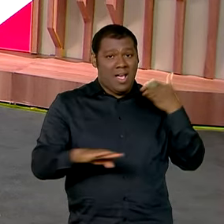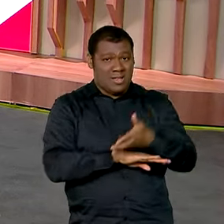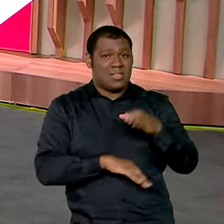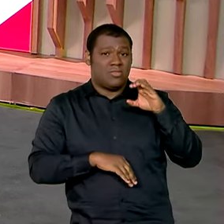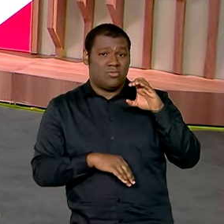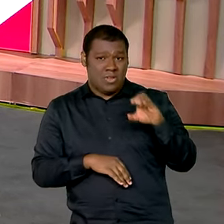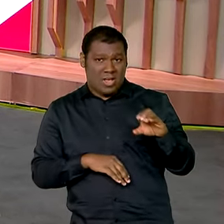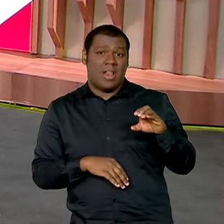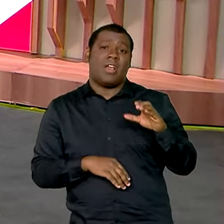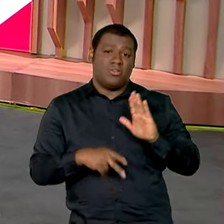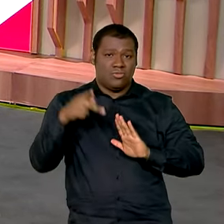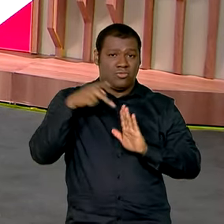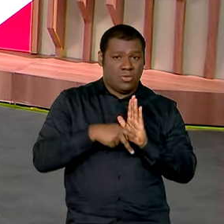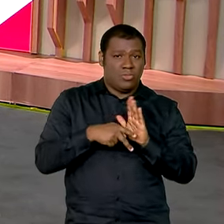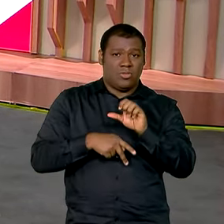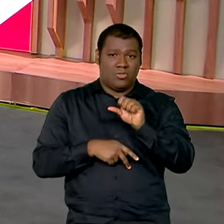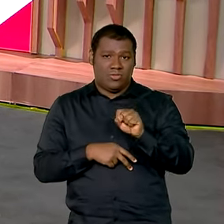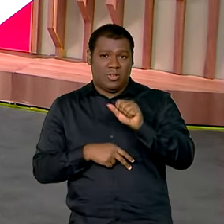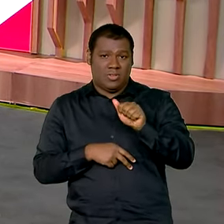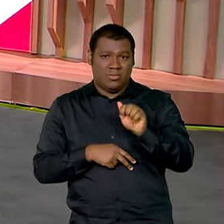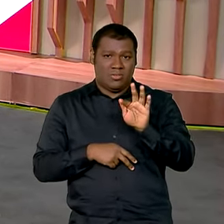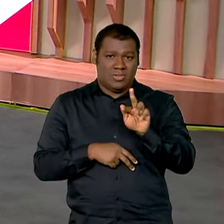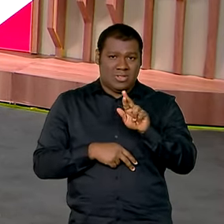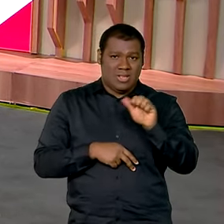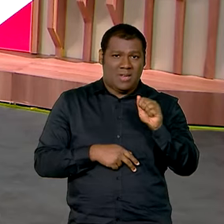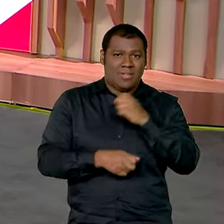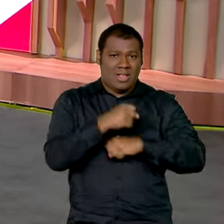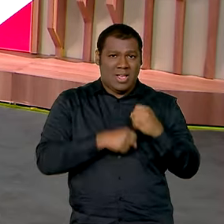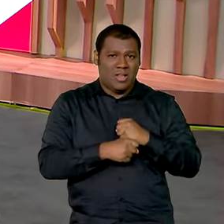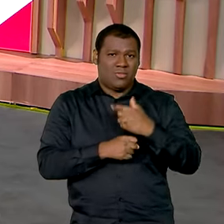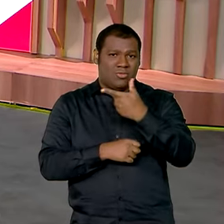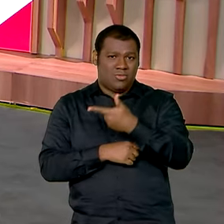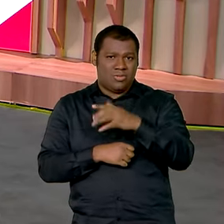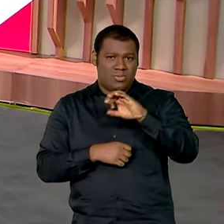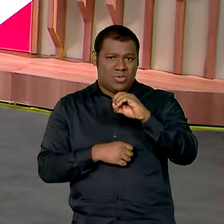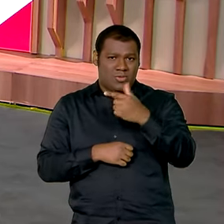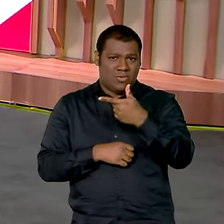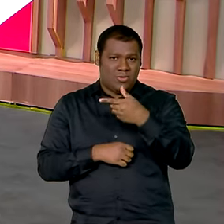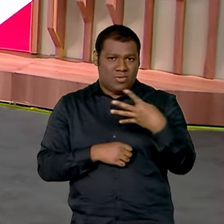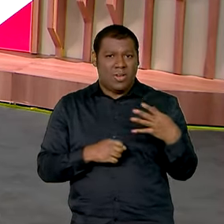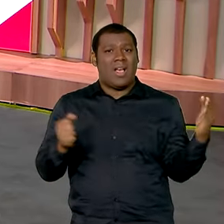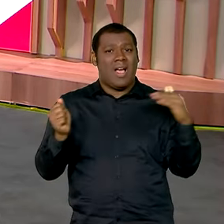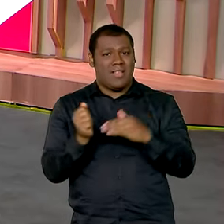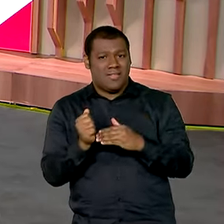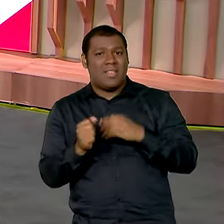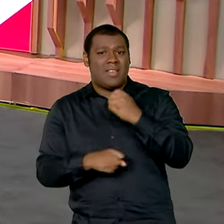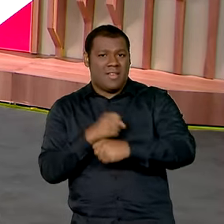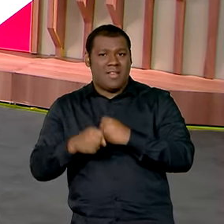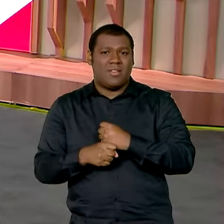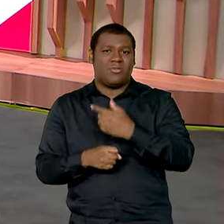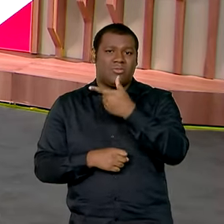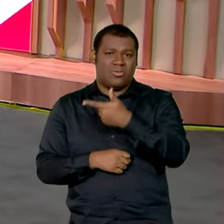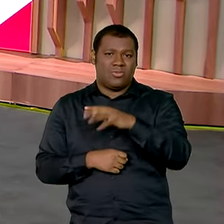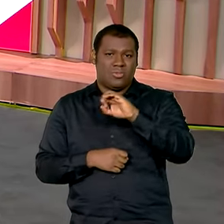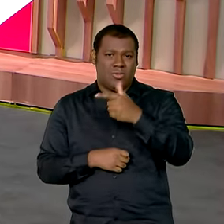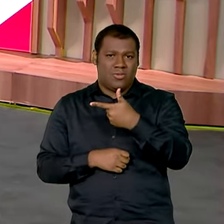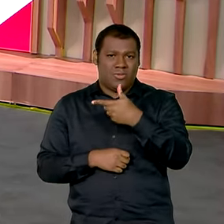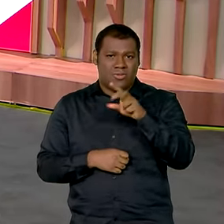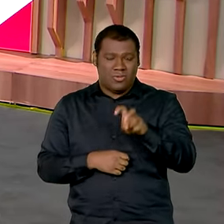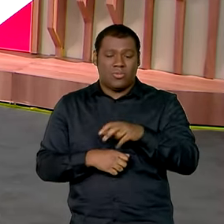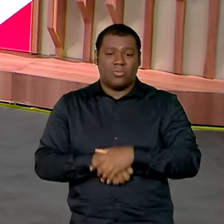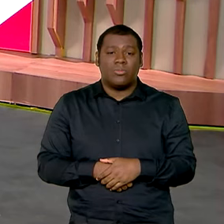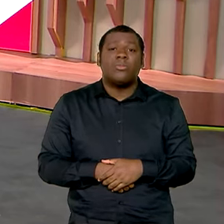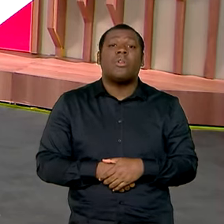safra 2024-2025 que será lançado a partir de junho. o ministro também Vanessa lembrou que hoje dia